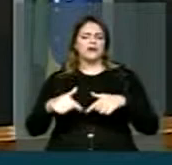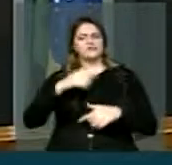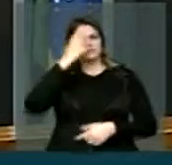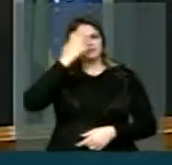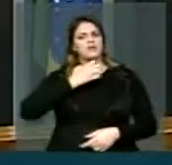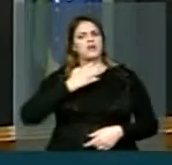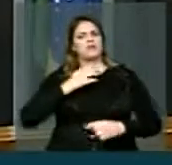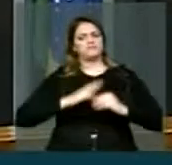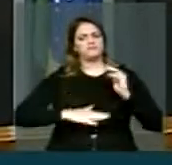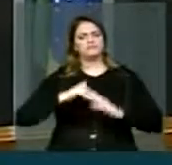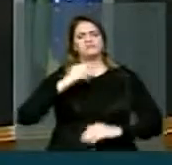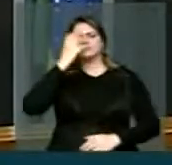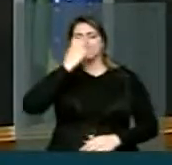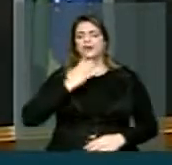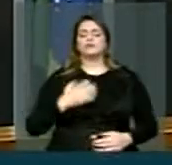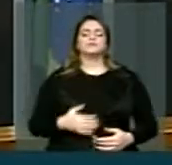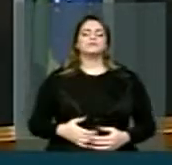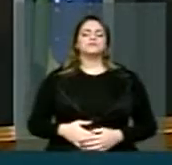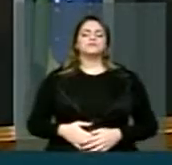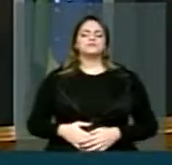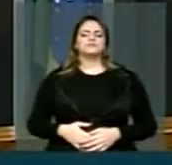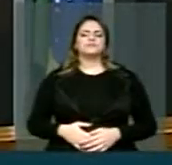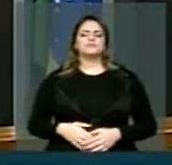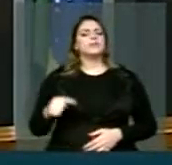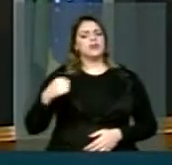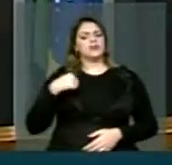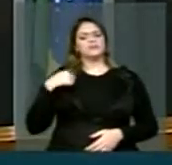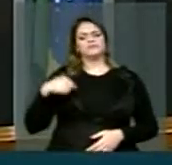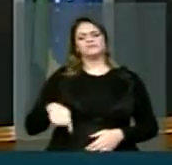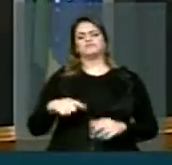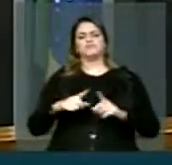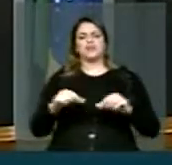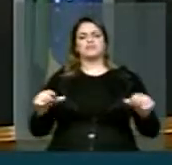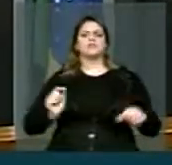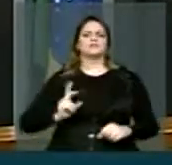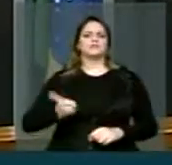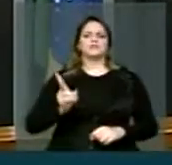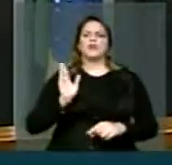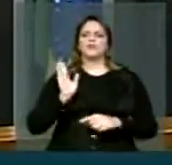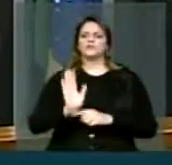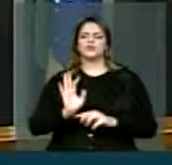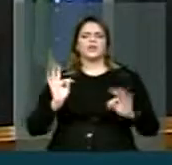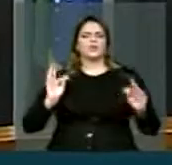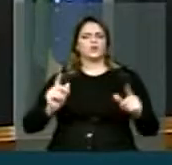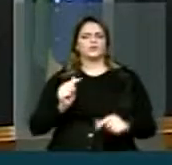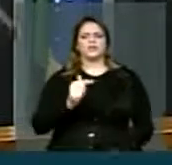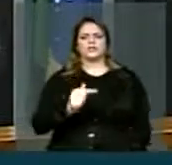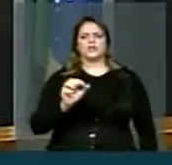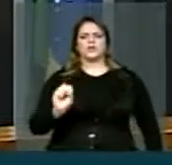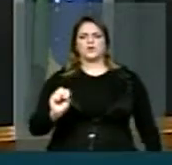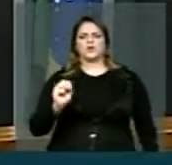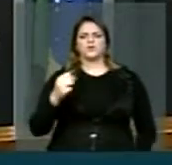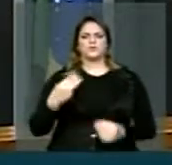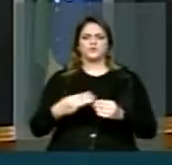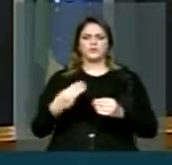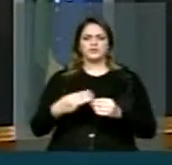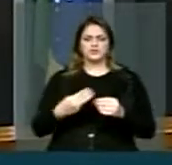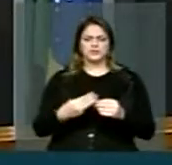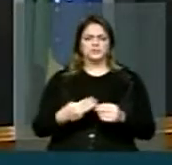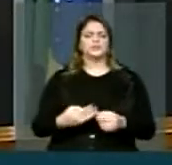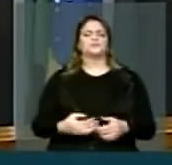com seriedade e nós vamos estar aqui em Brasília para ajudar todos os 78 municípios, sem exceção,